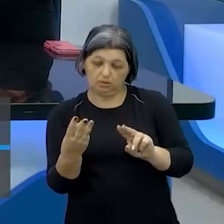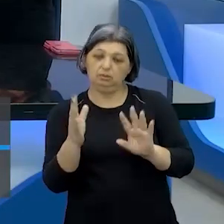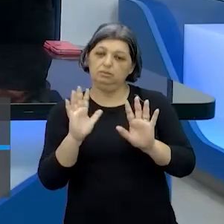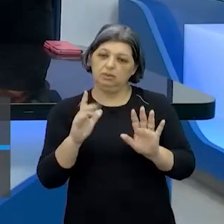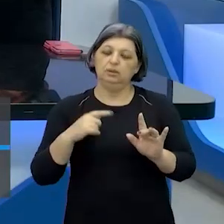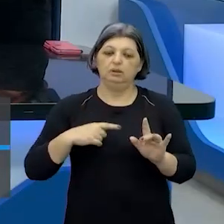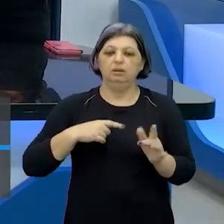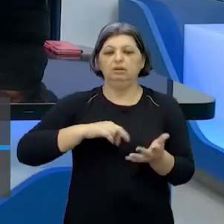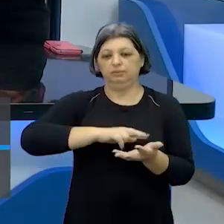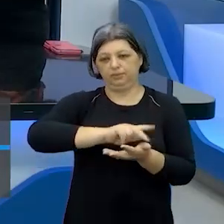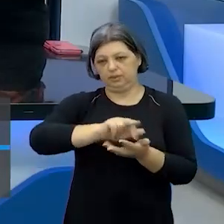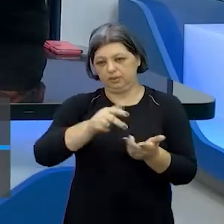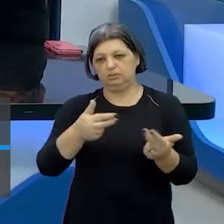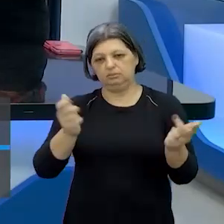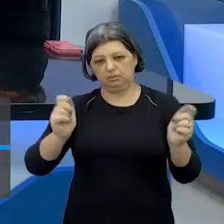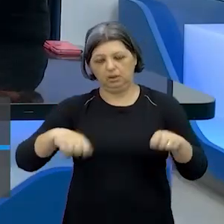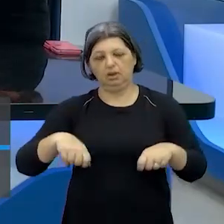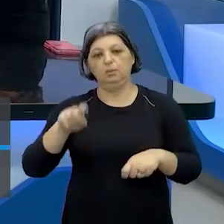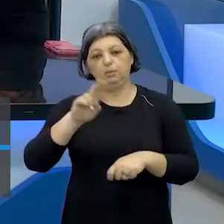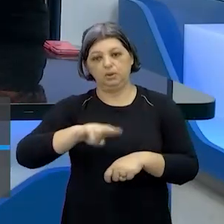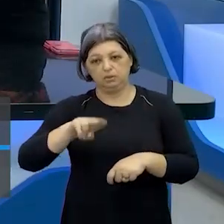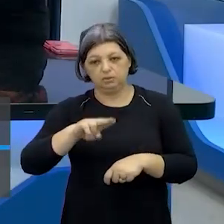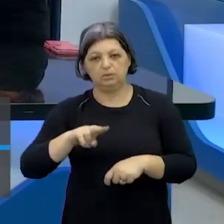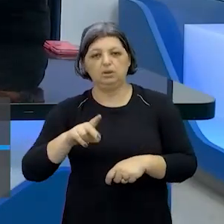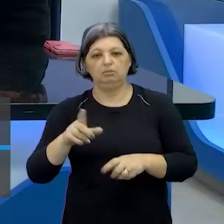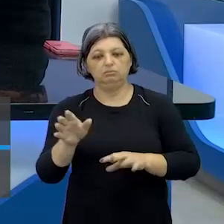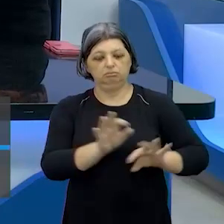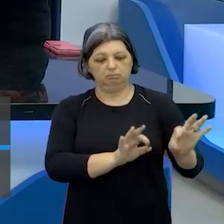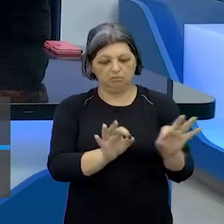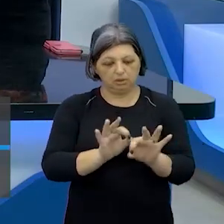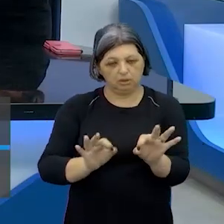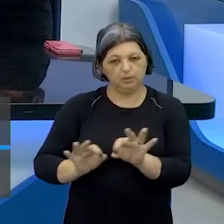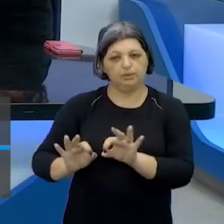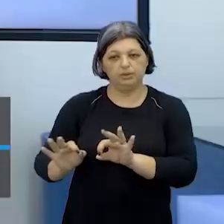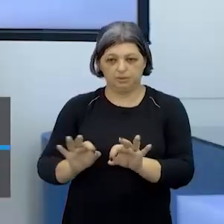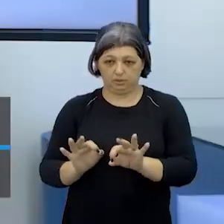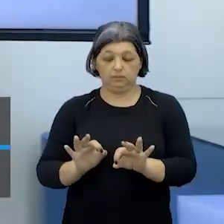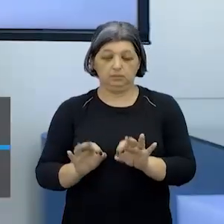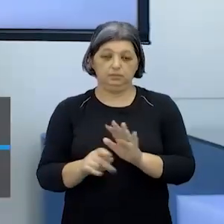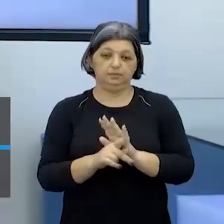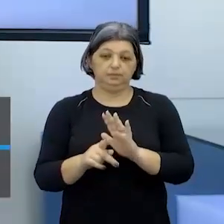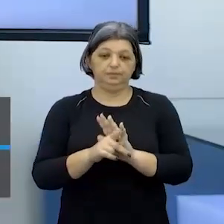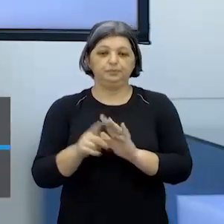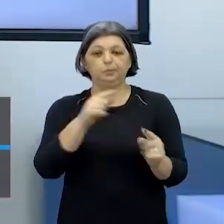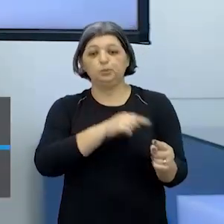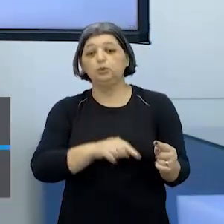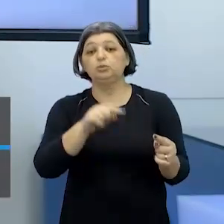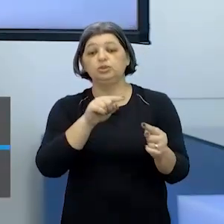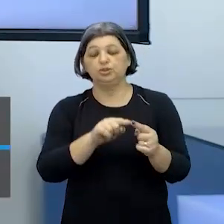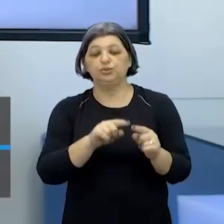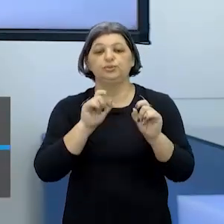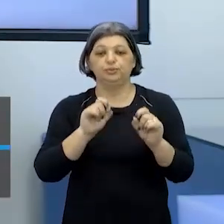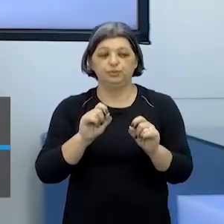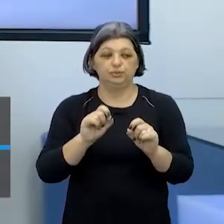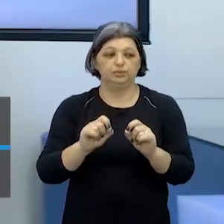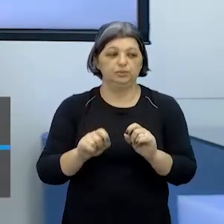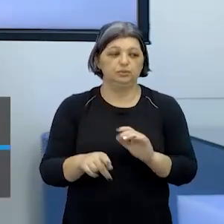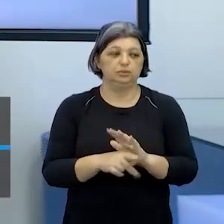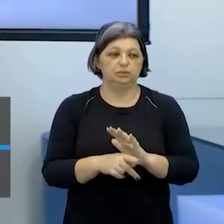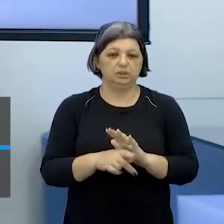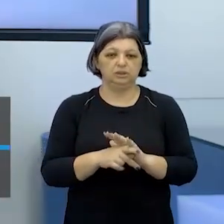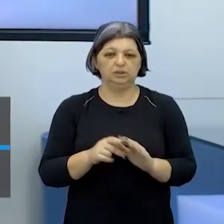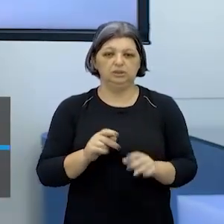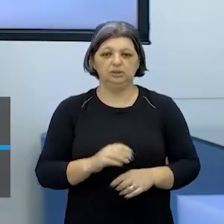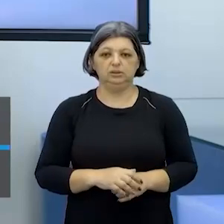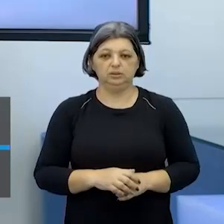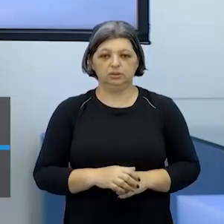vários recursos disponíveis aí você vai montando conforme aquilo que você quer alcançar o seu público alvo quem você quer atingir é que eu sempre falo isso com os alunos tem que